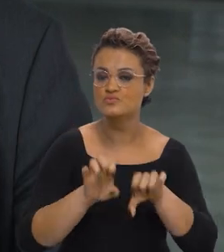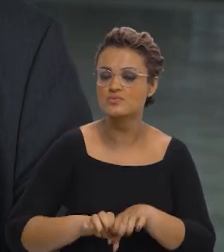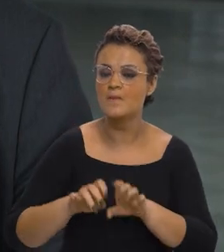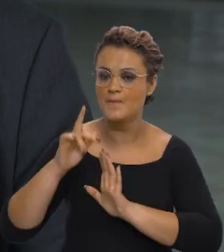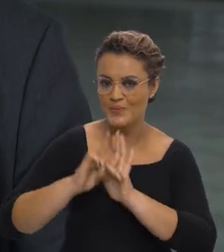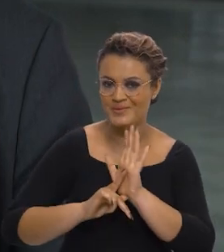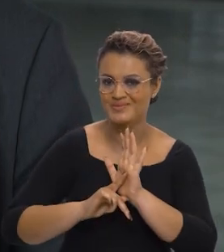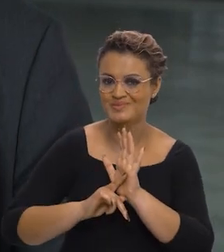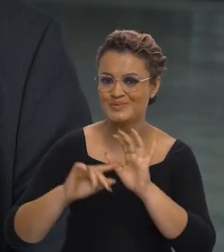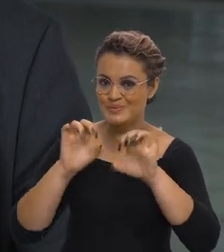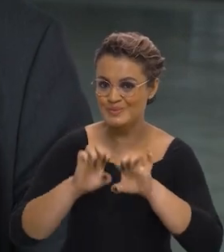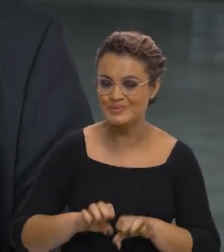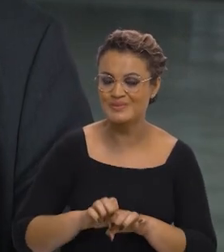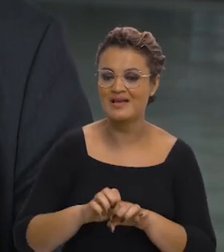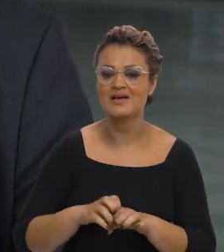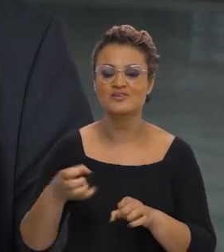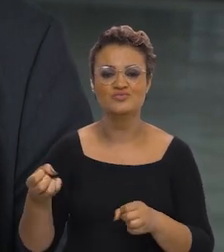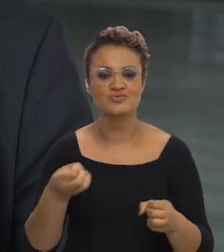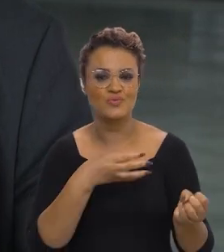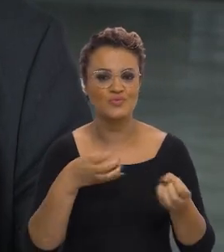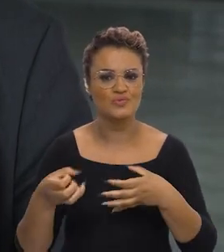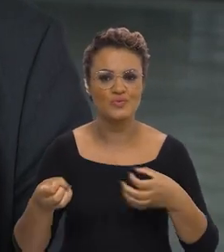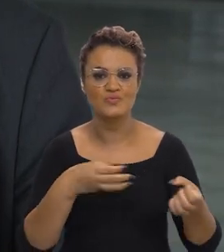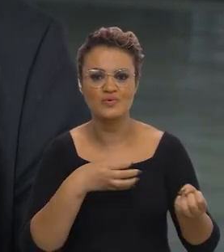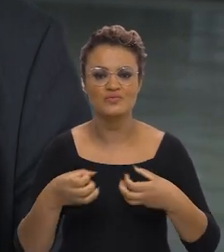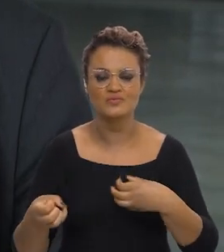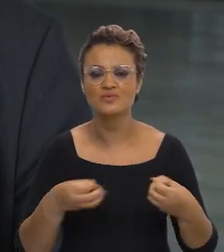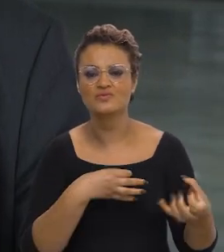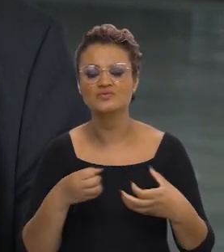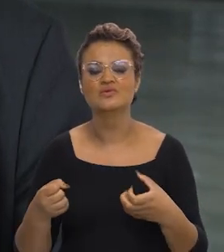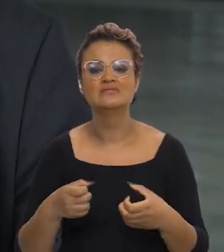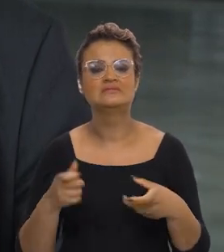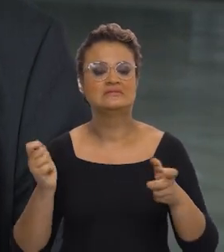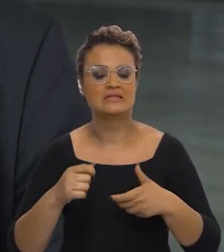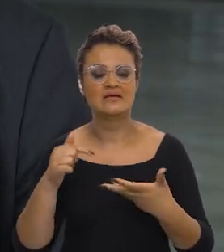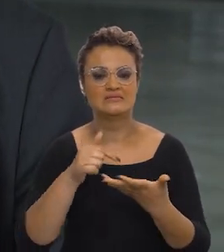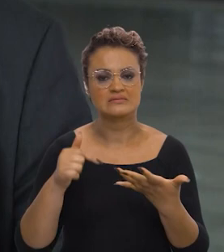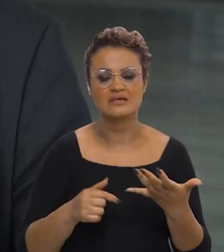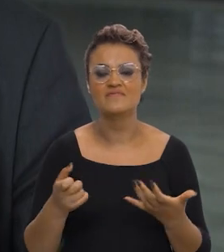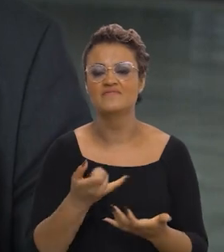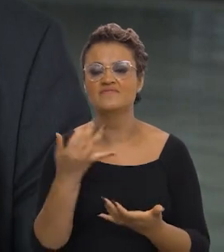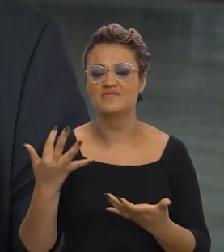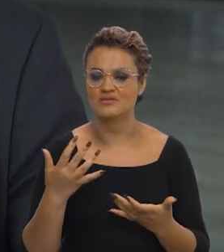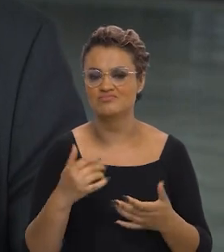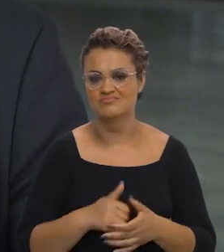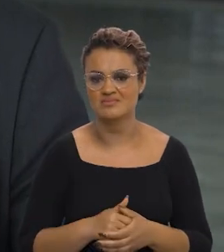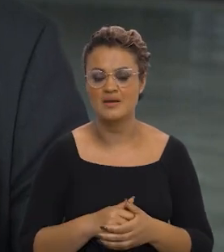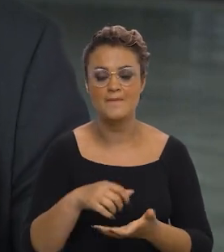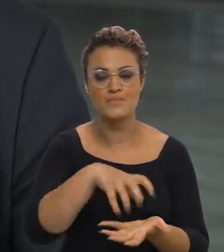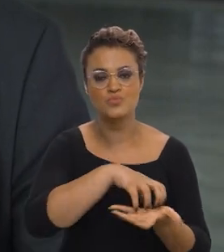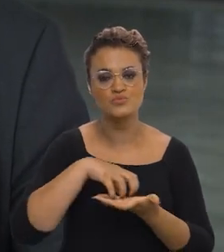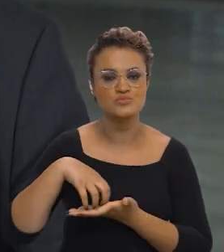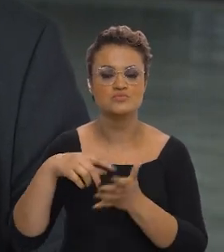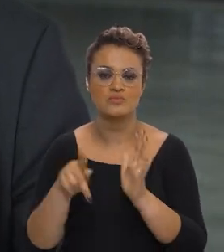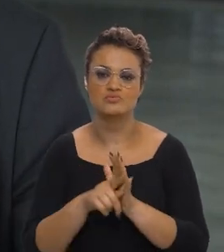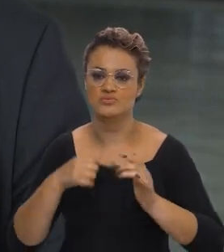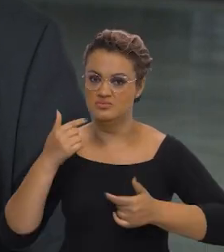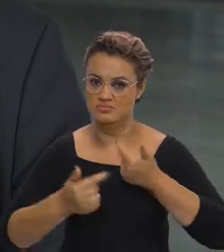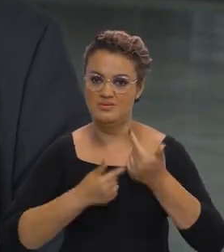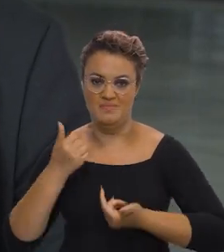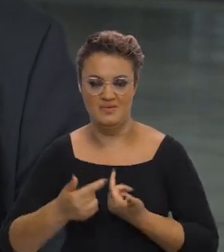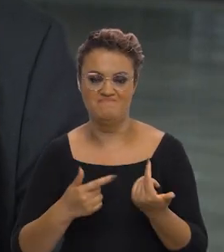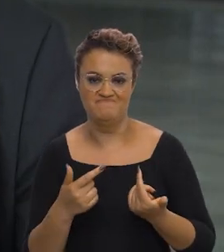estruturar um programa que, de novo, gere uma quantidade significativa, a gente chama de postos de trabalho,